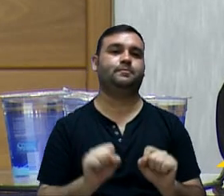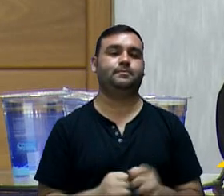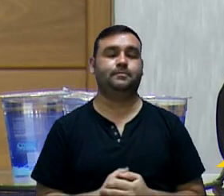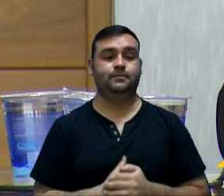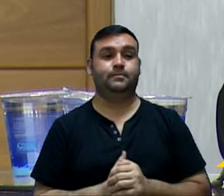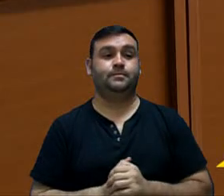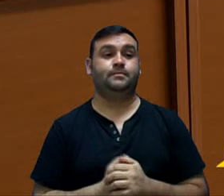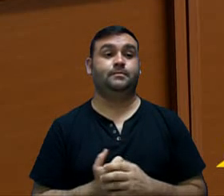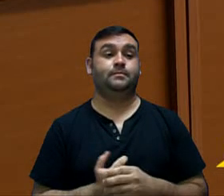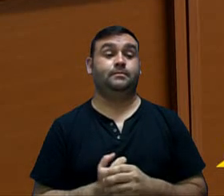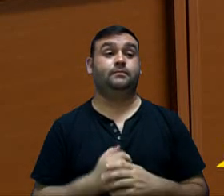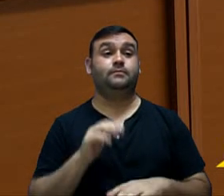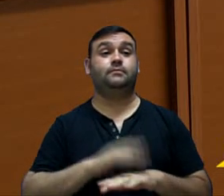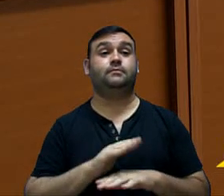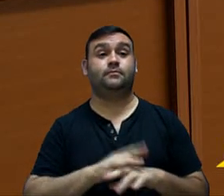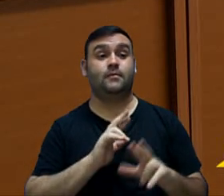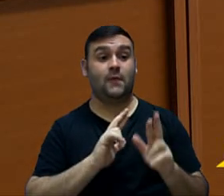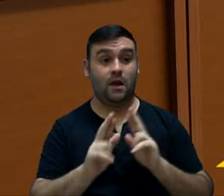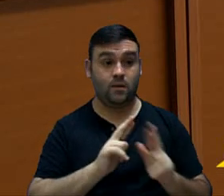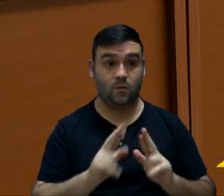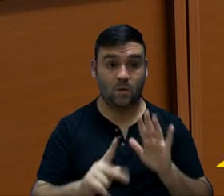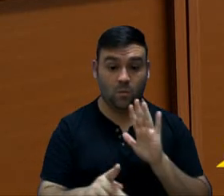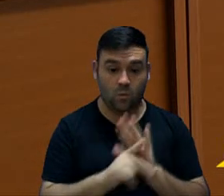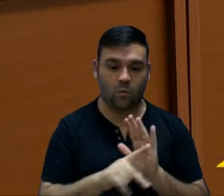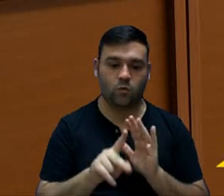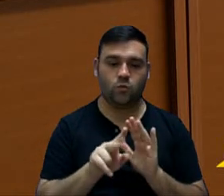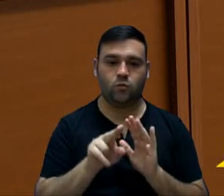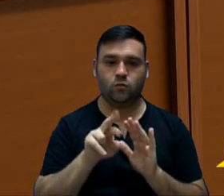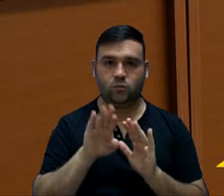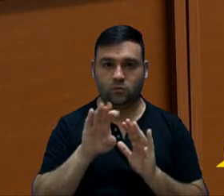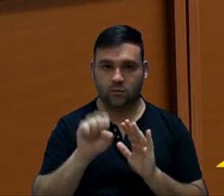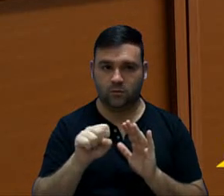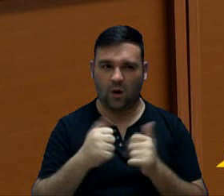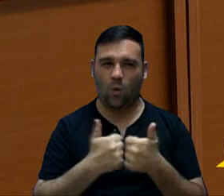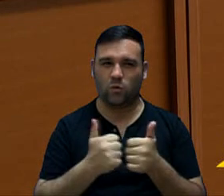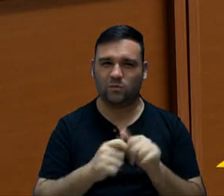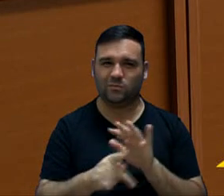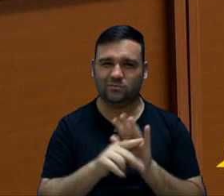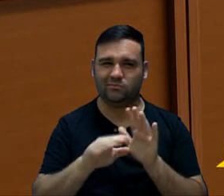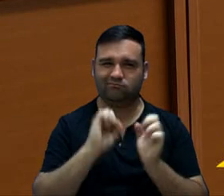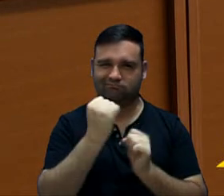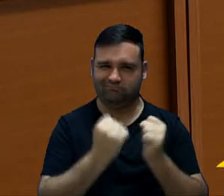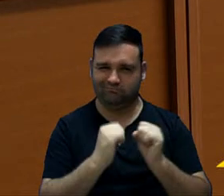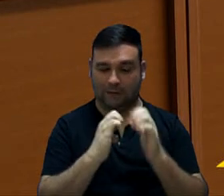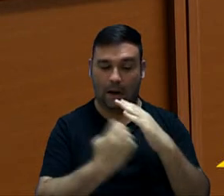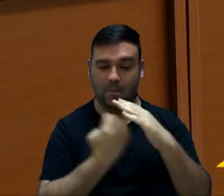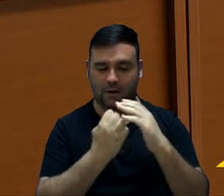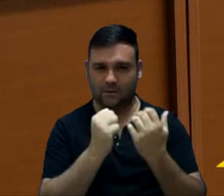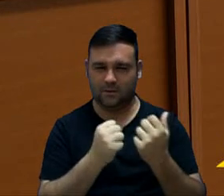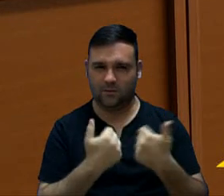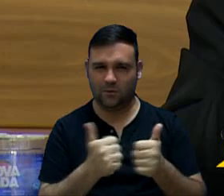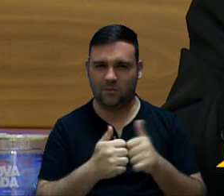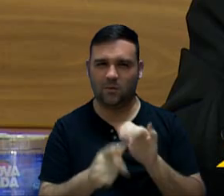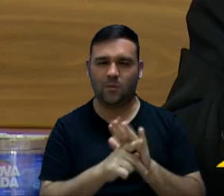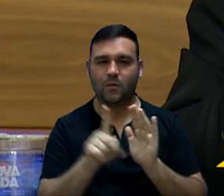sim. Na verdade, quem deverá responder a respeito da URBIS é o nosso amigo Marcelo Brasil,